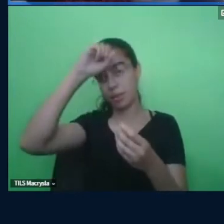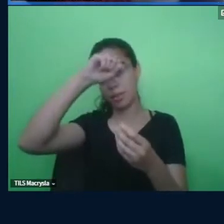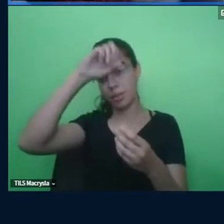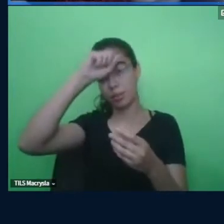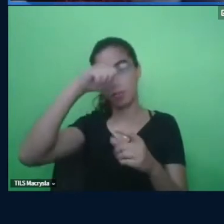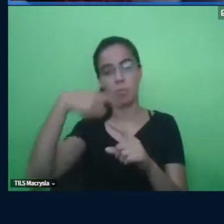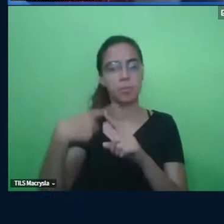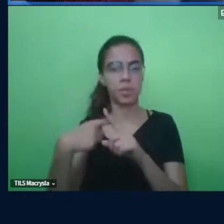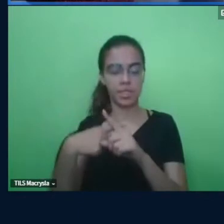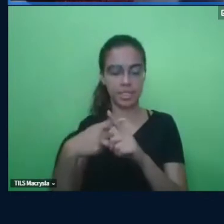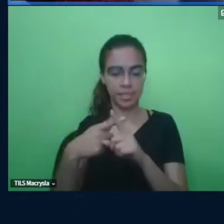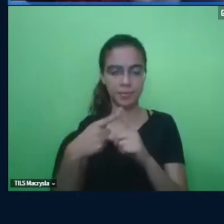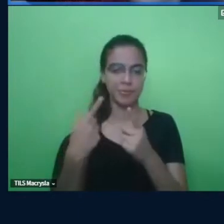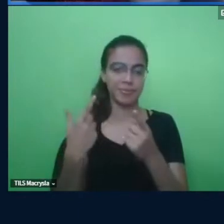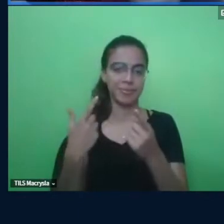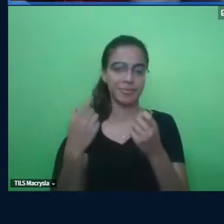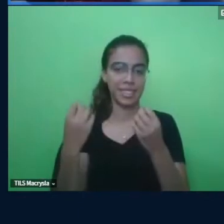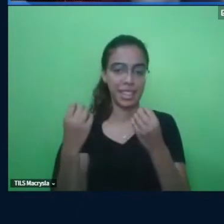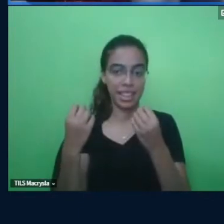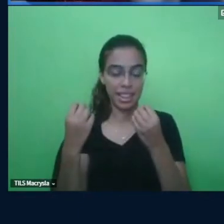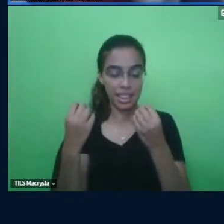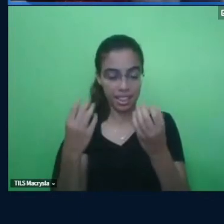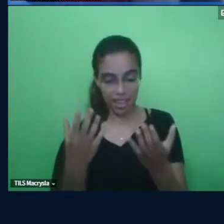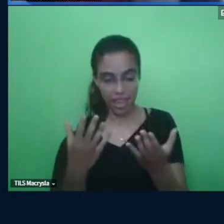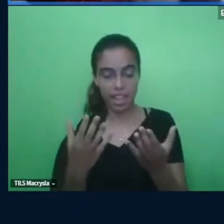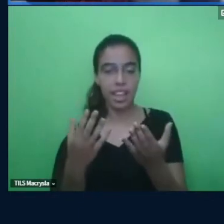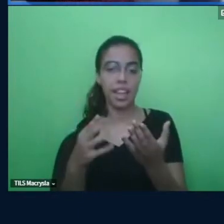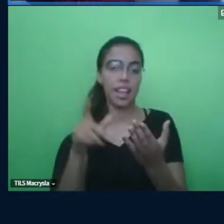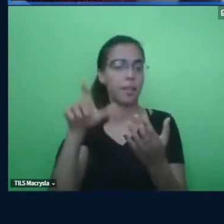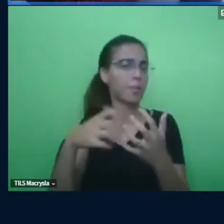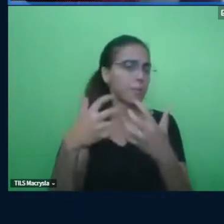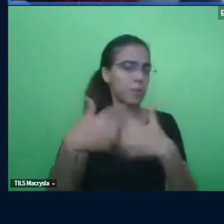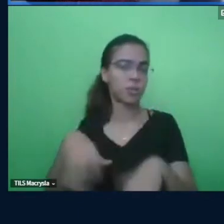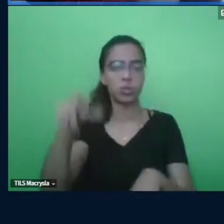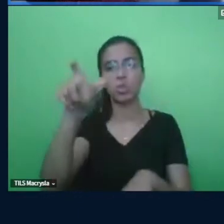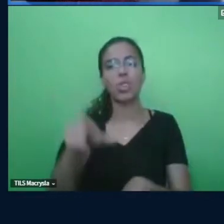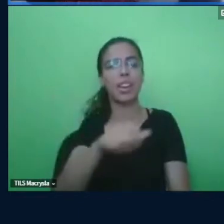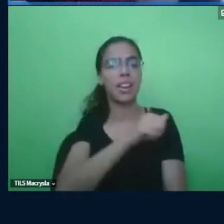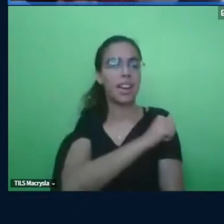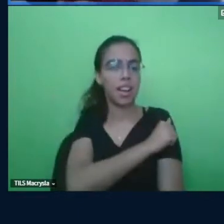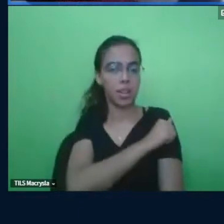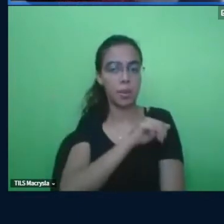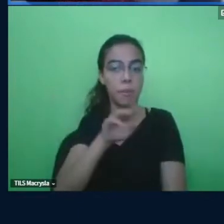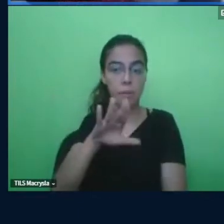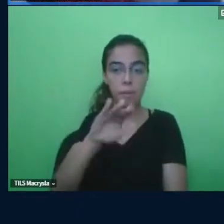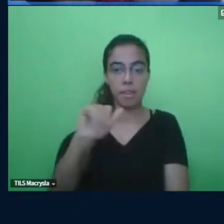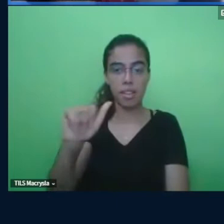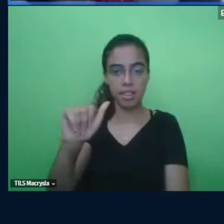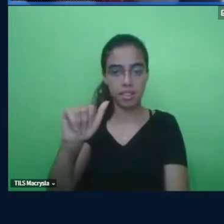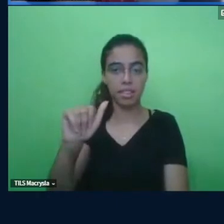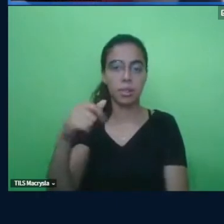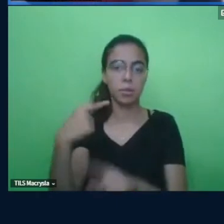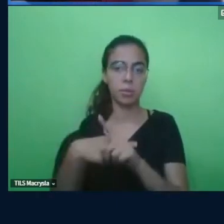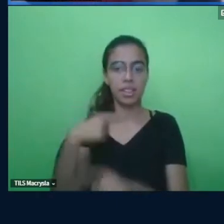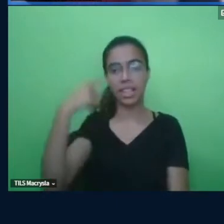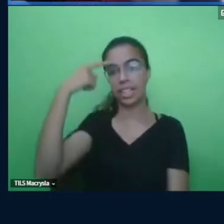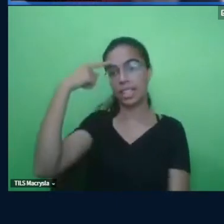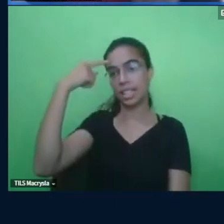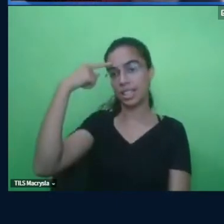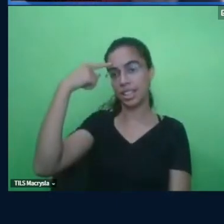reforçadores que eu usei funcionaram com ela, porque ela tem essa, a idade mental dela não acompanha